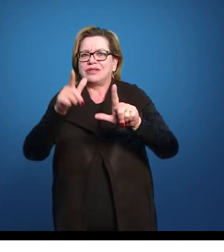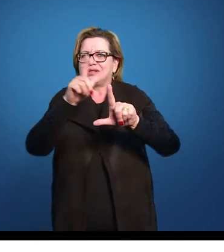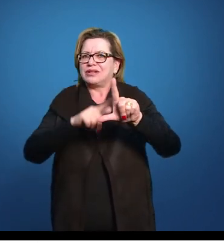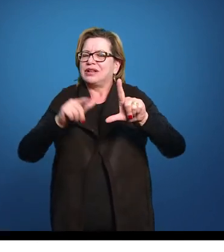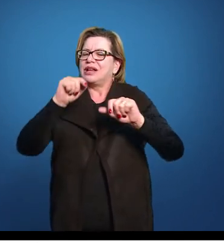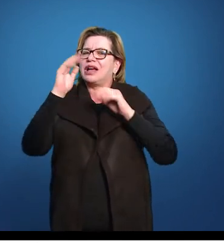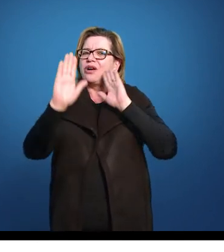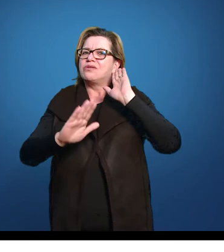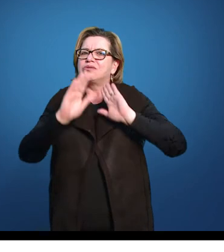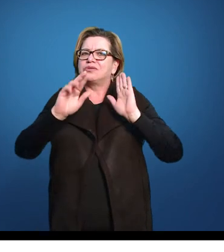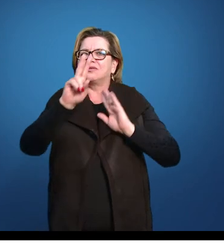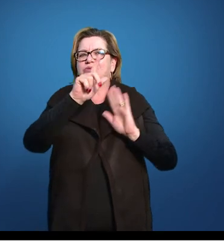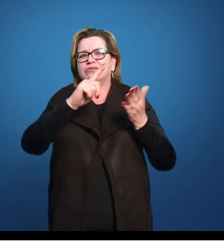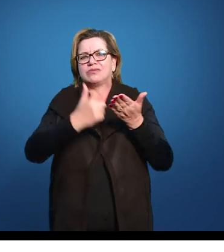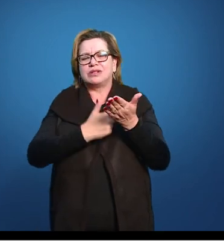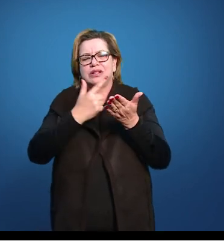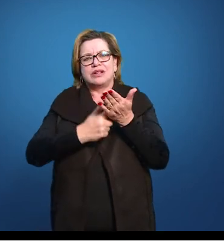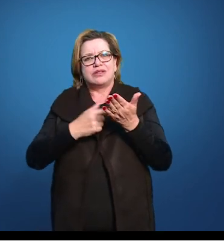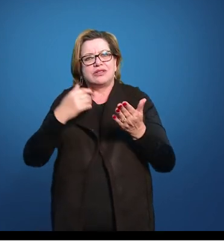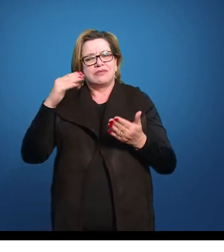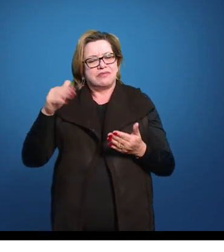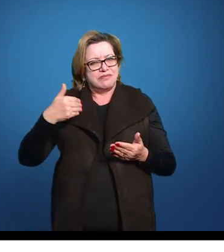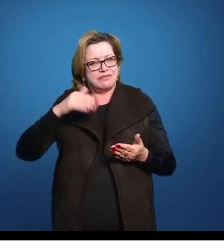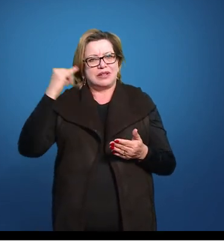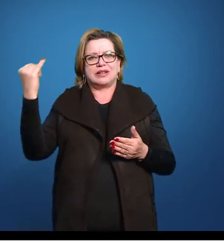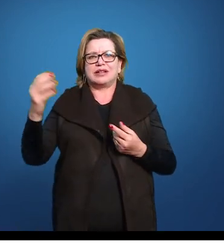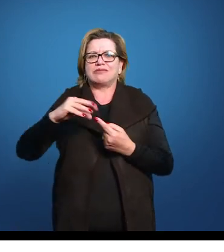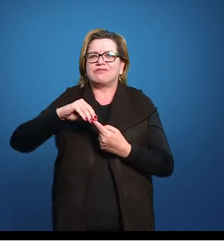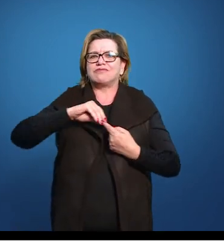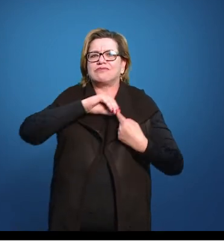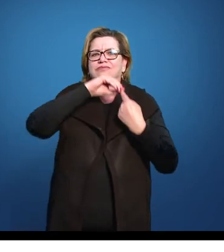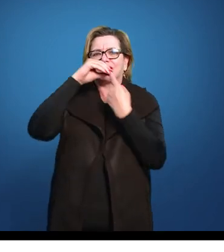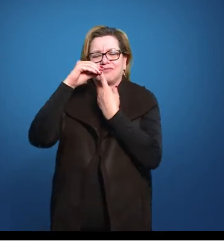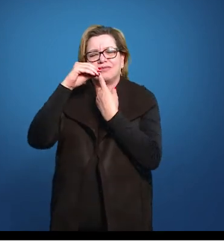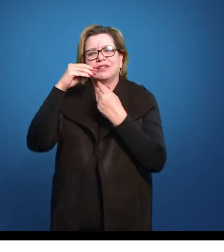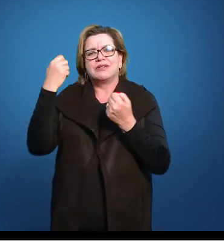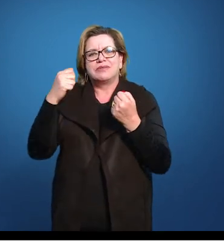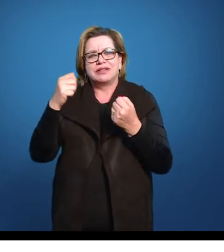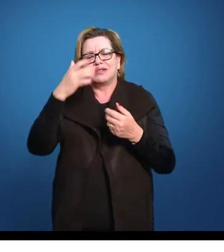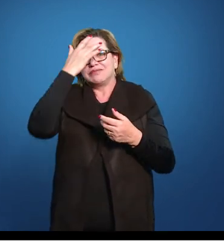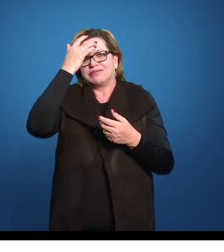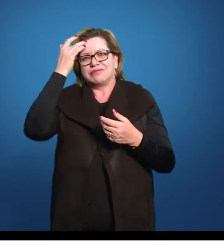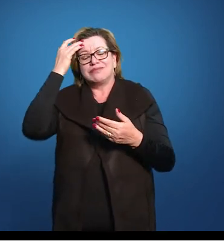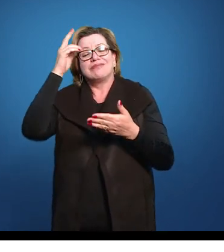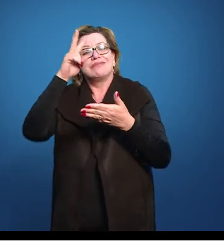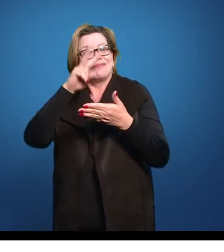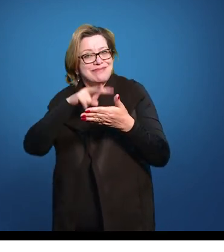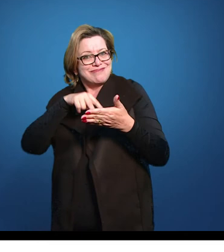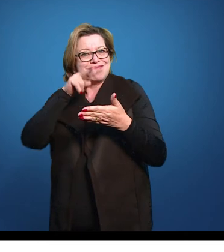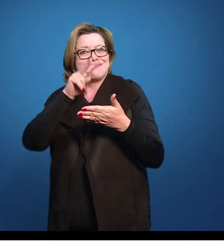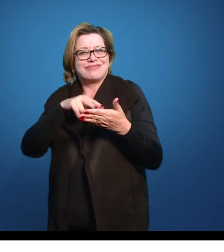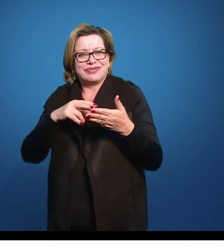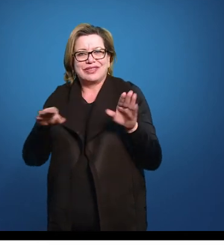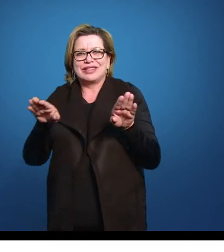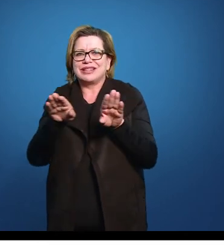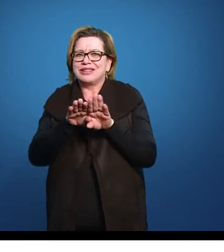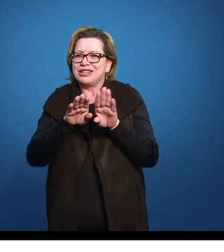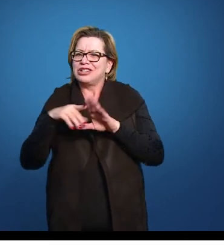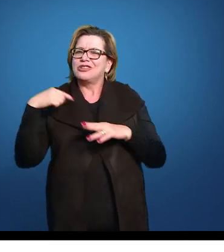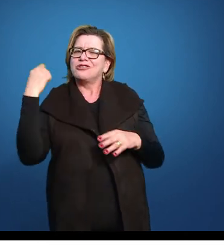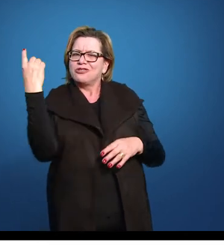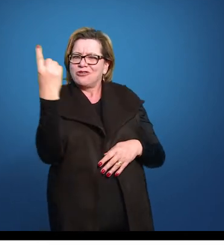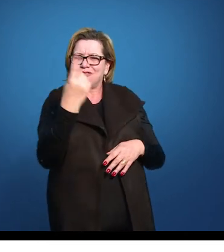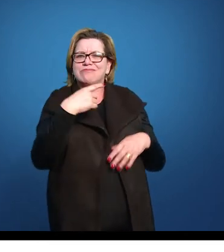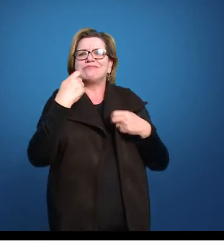principais, e a gente pensar que para existir literatura brasileira a gente precisa de leitores e que, antes de tudo, a gente precisa ser leitor.